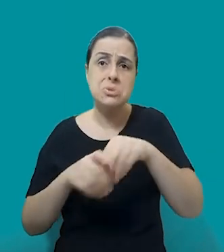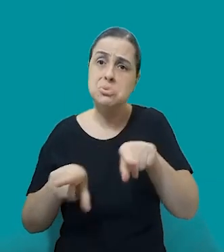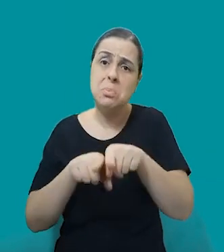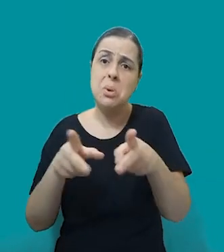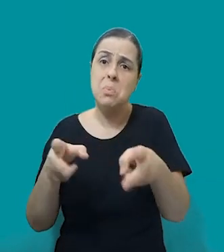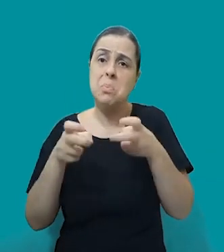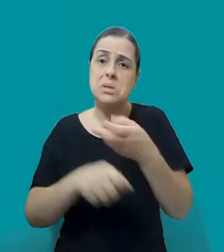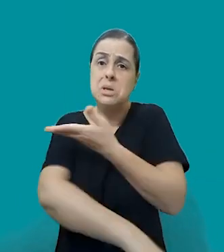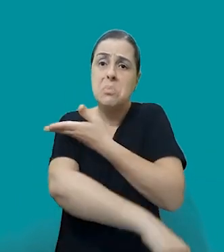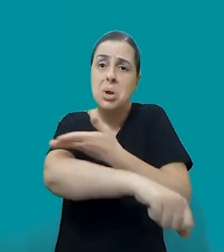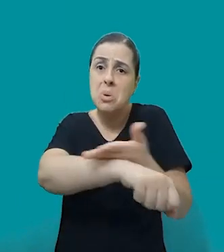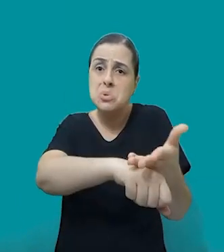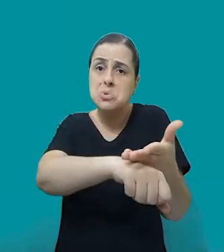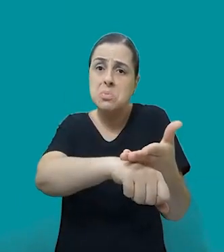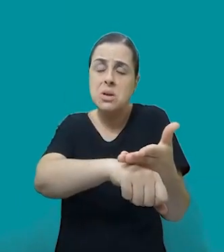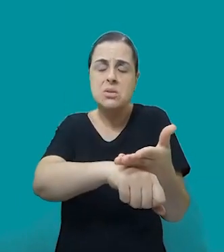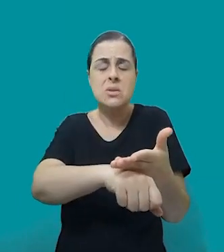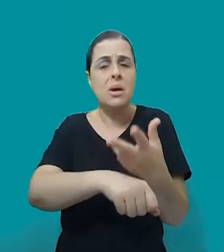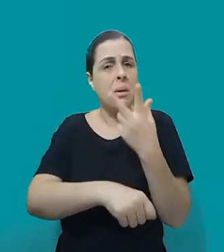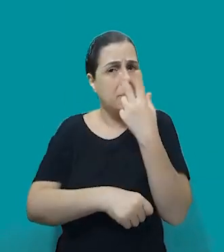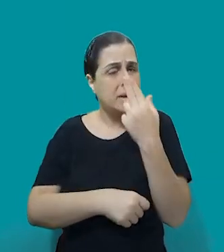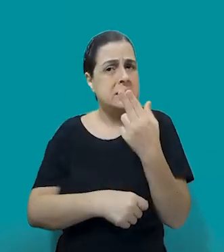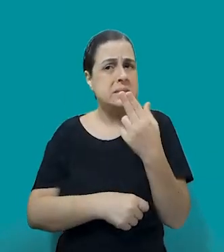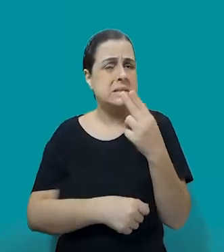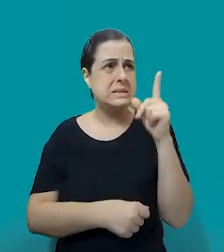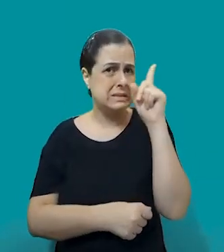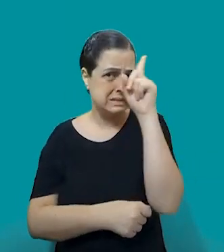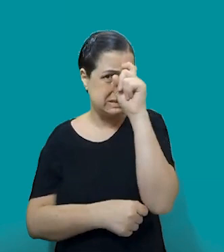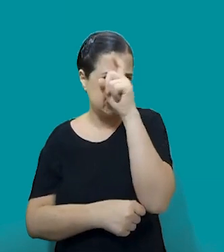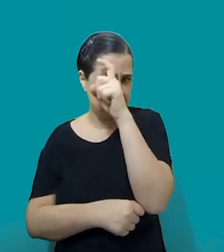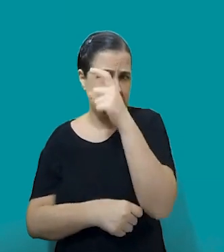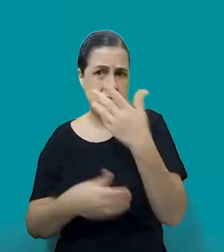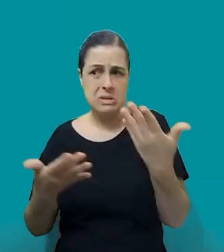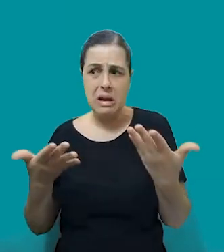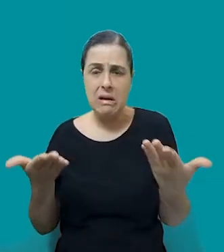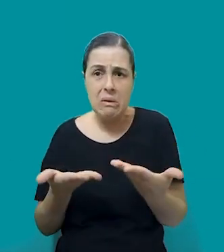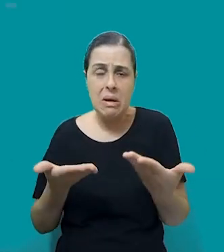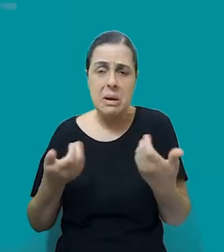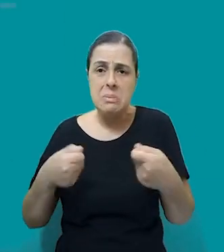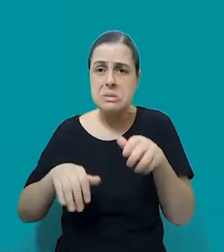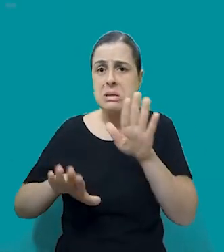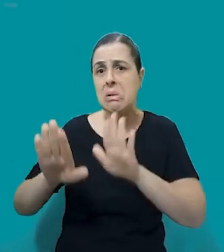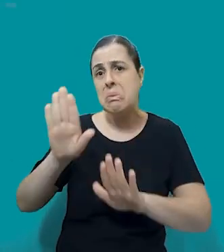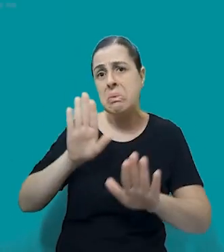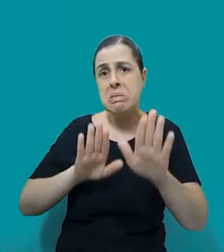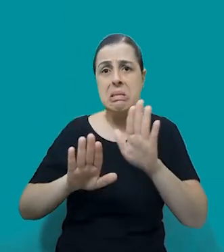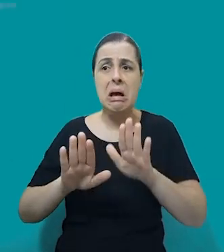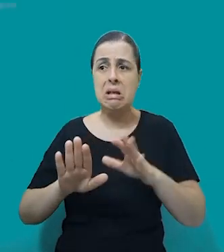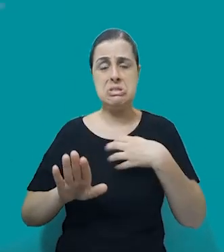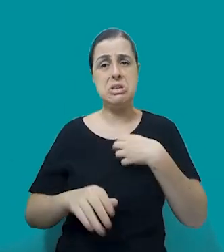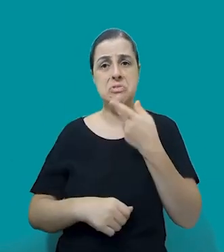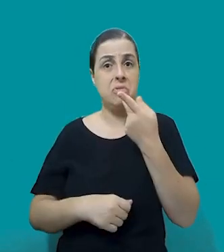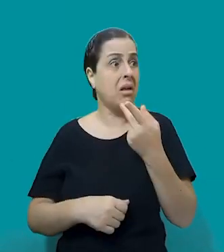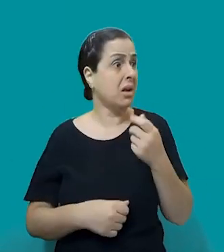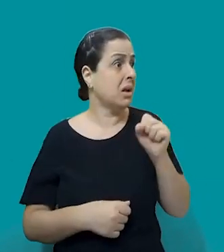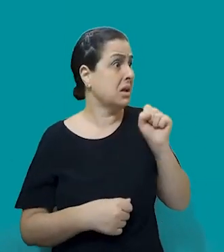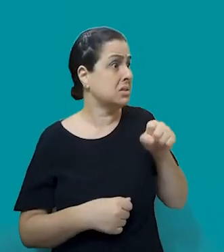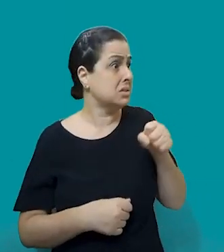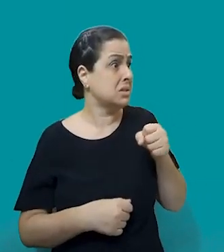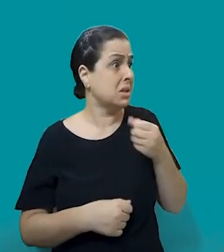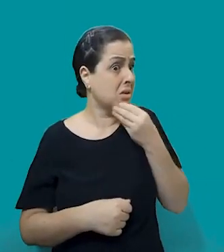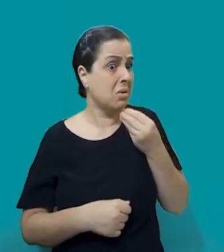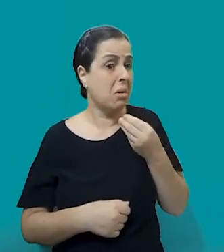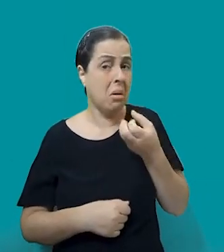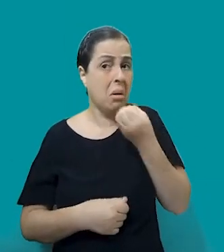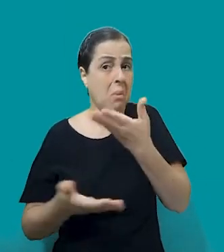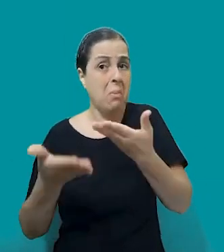E às vezes o que eu ouço é, puxa, mas agora é tão difícil, gente, tudo a gente tem que tomar muito cuidado pra falar. Eu digo, sim, bem-vindo ao nosso